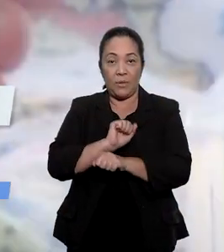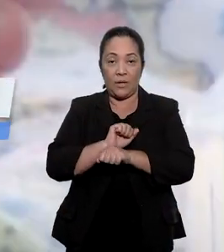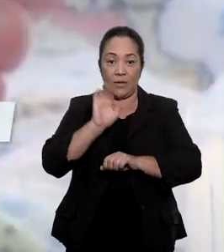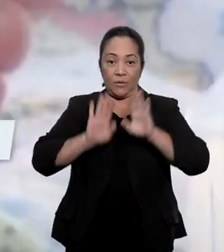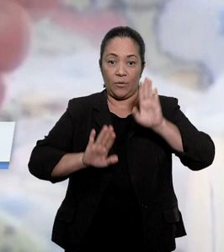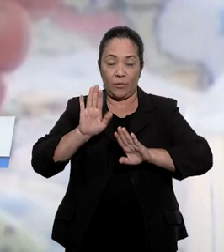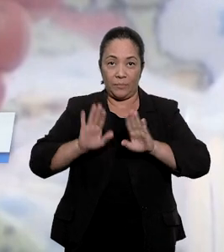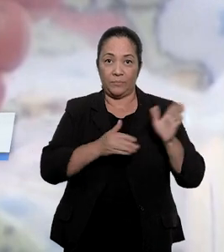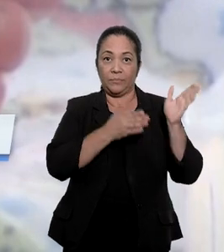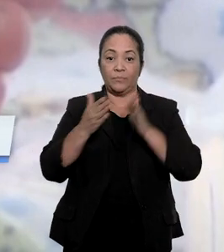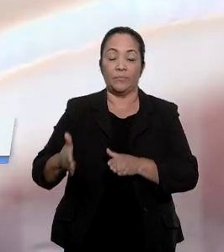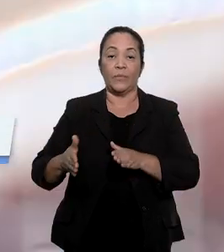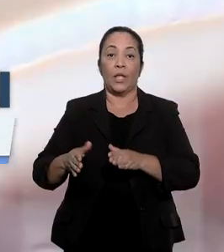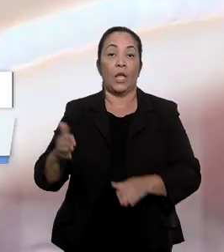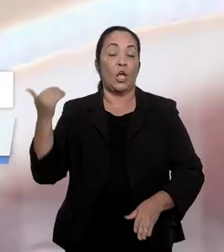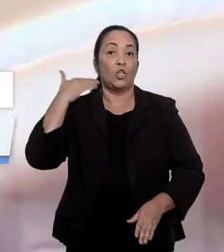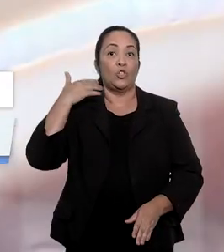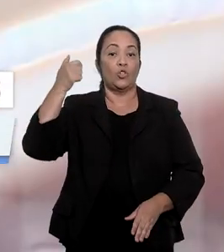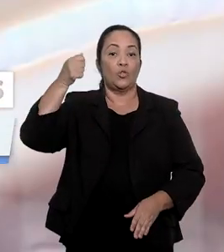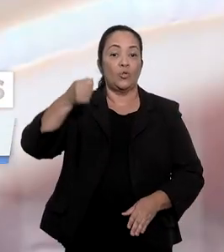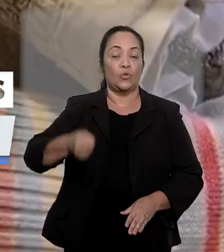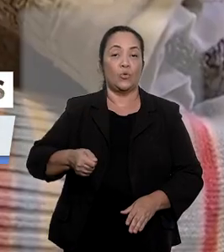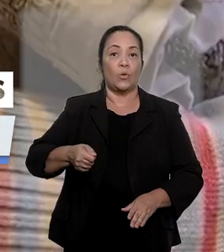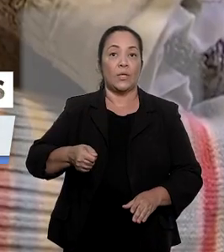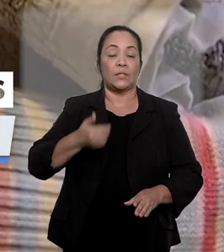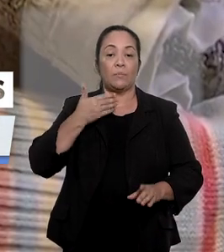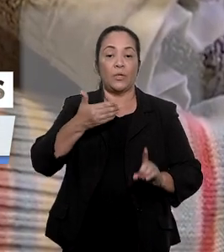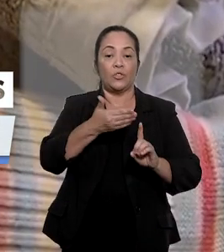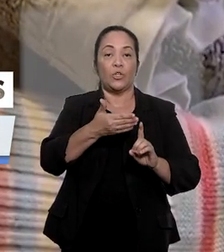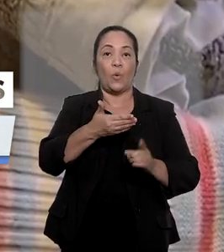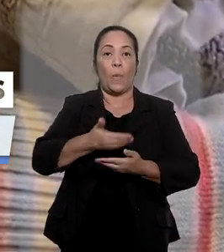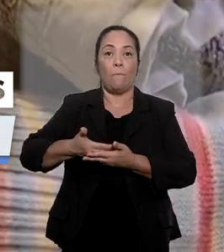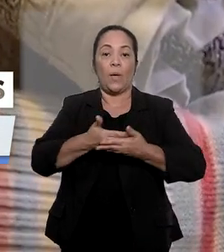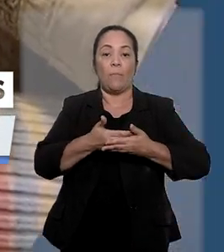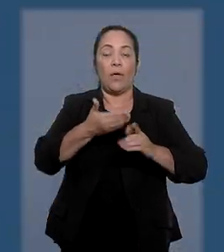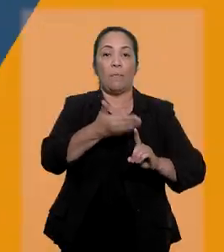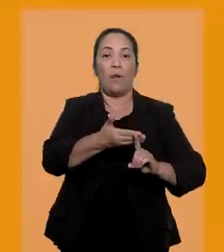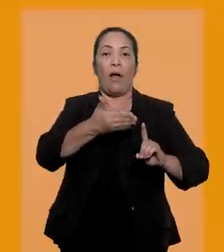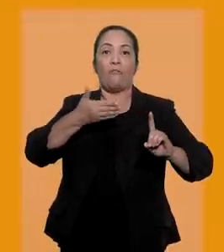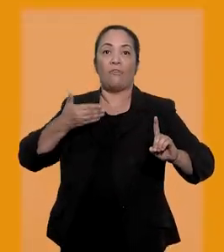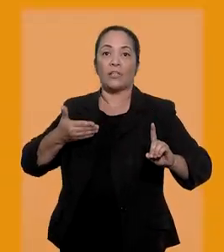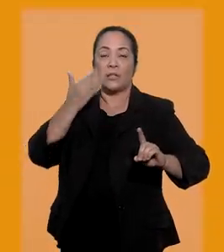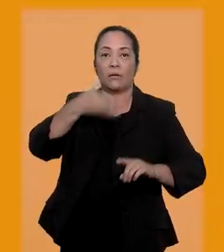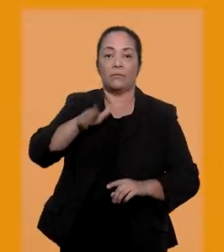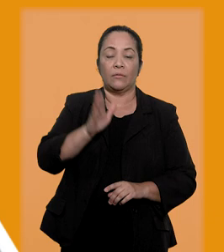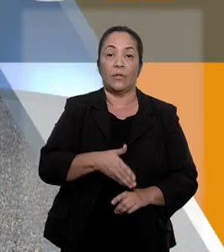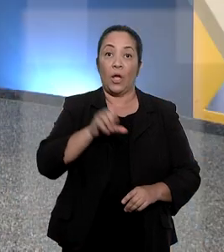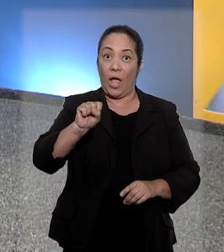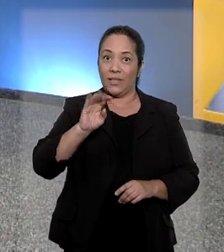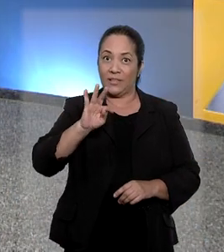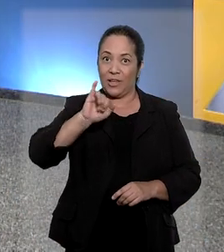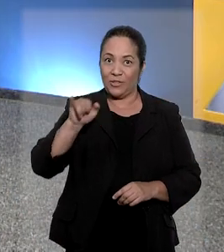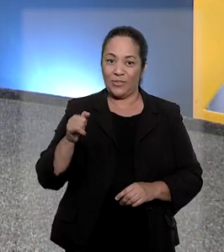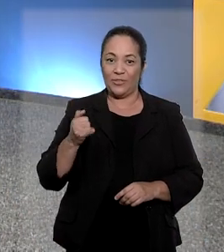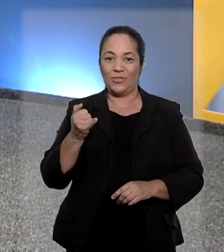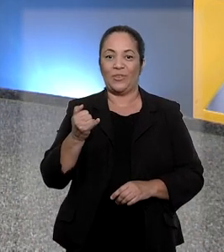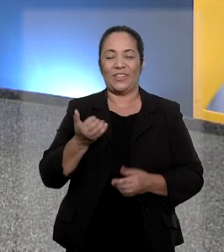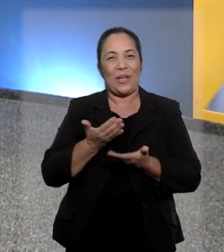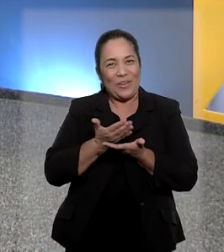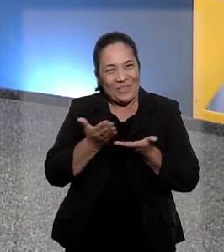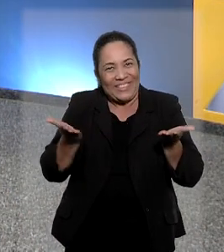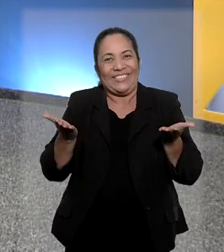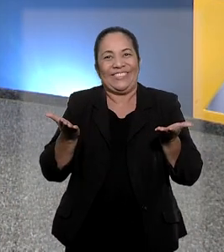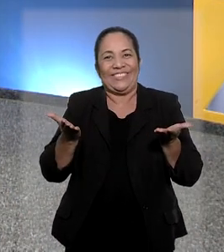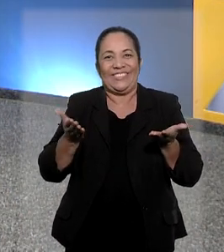mais, revogada a decisão de juiz que mandou afastar bebê da mãe ainda na maternidade. O STJ Notícias